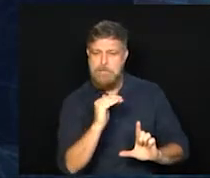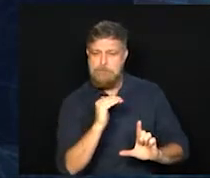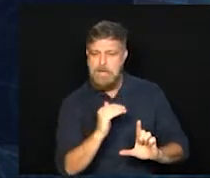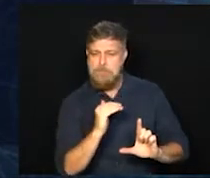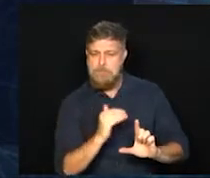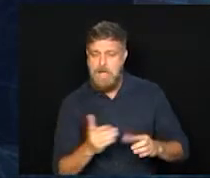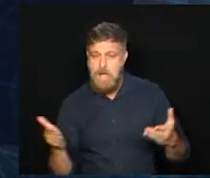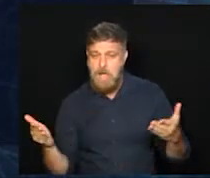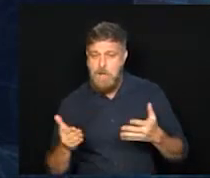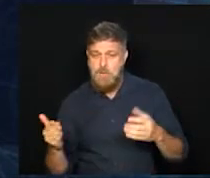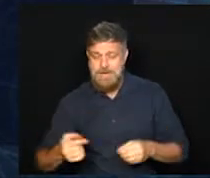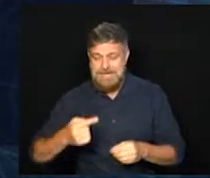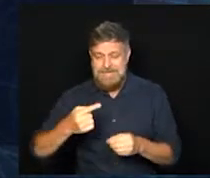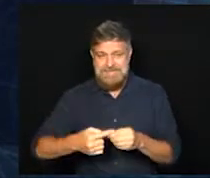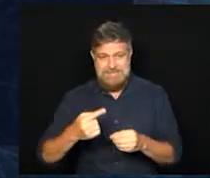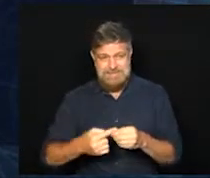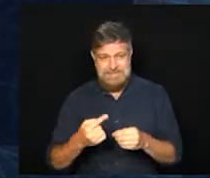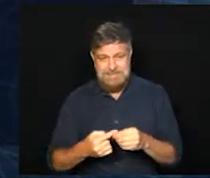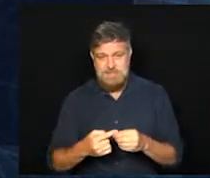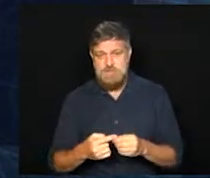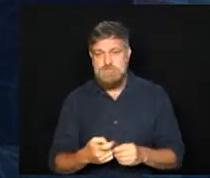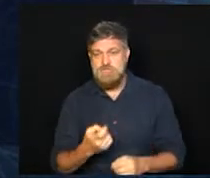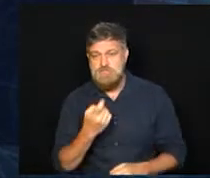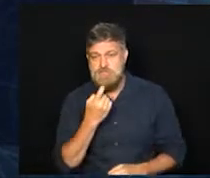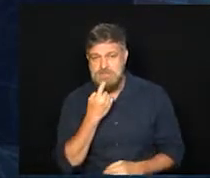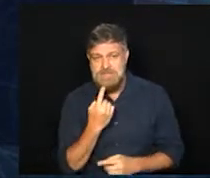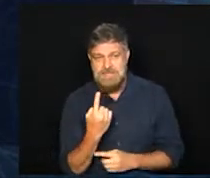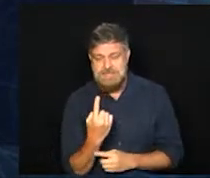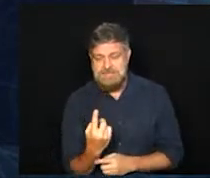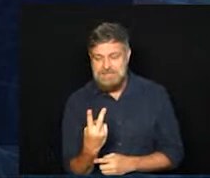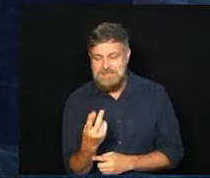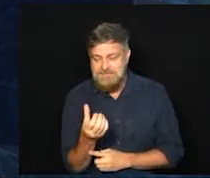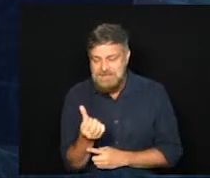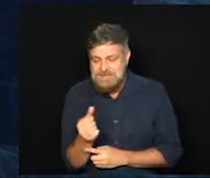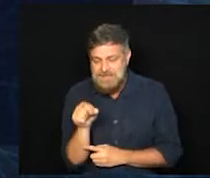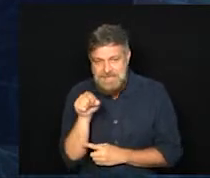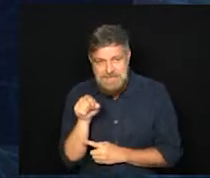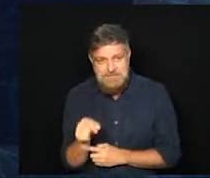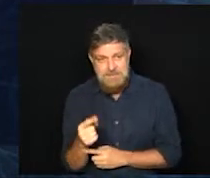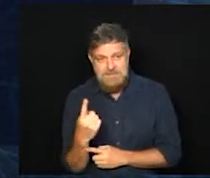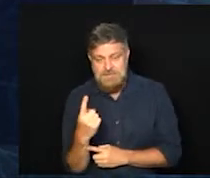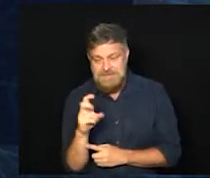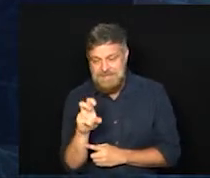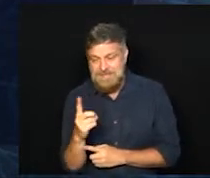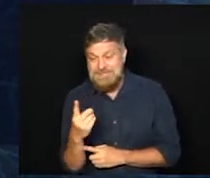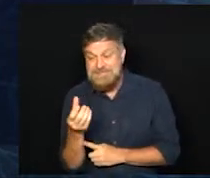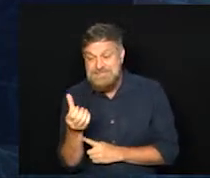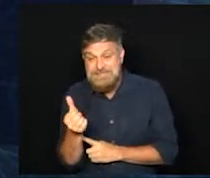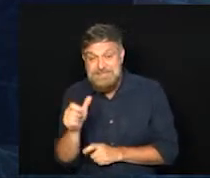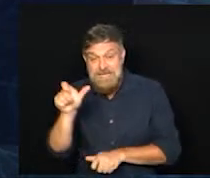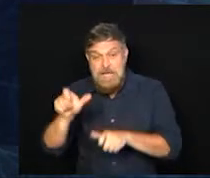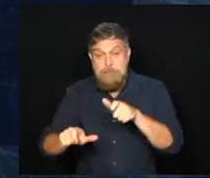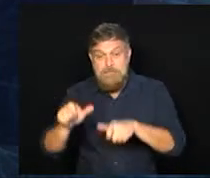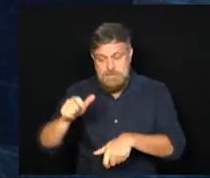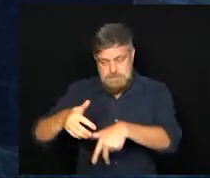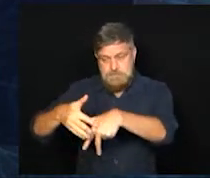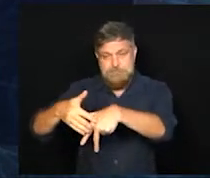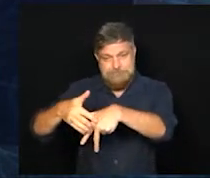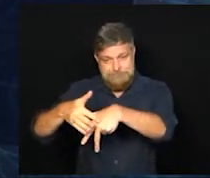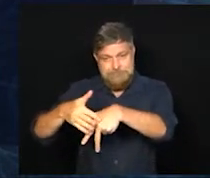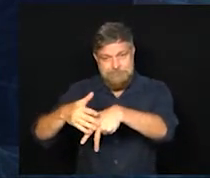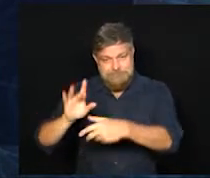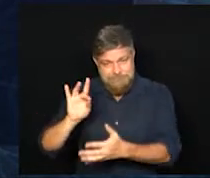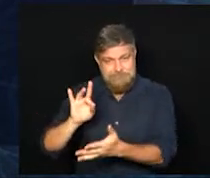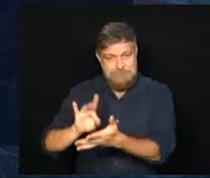126.516 casos confirmados até a última sexta-feira. Lembrando que hoje,